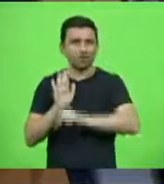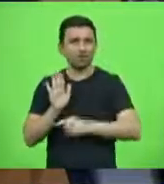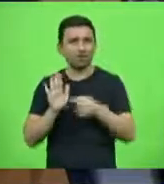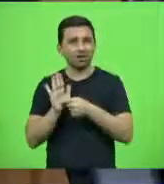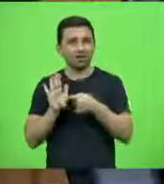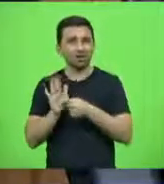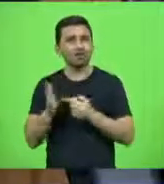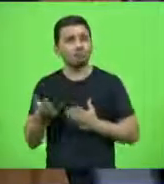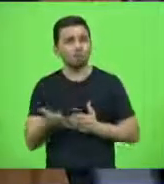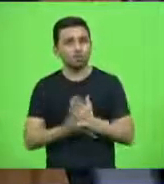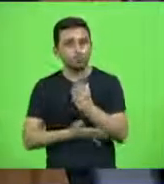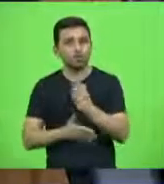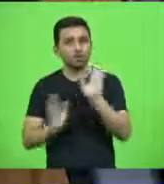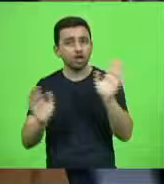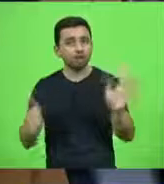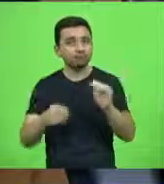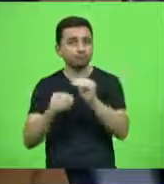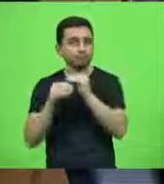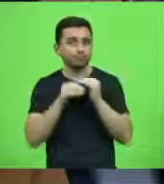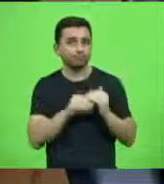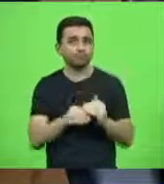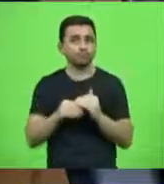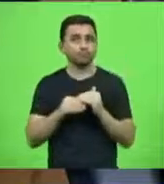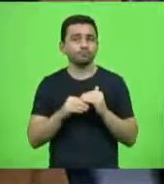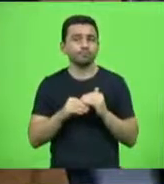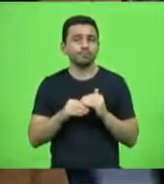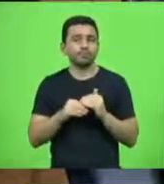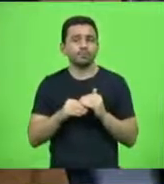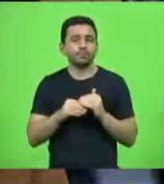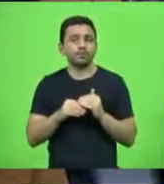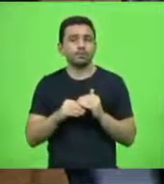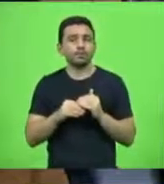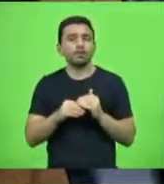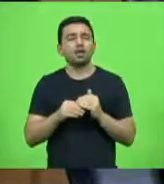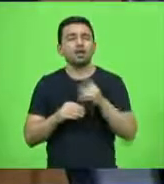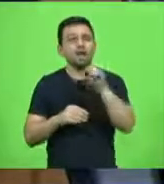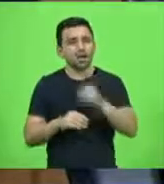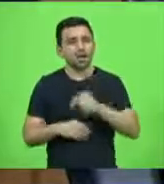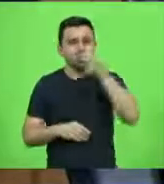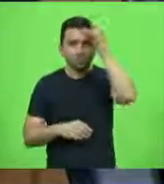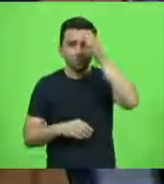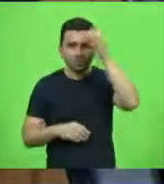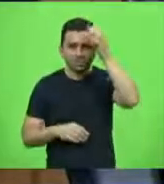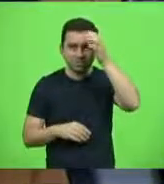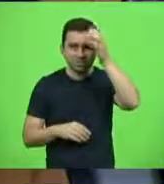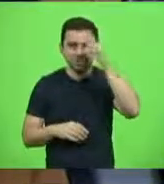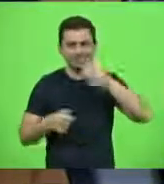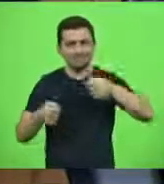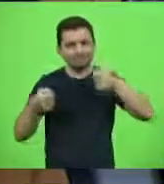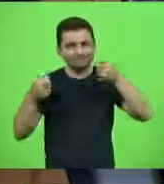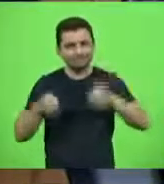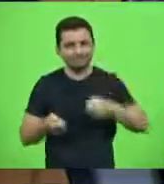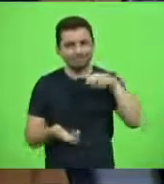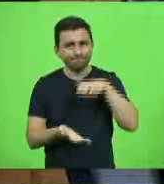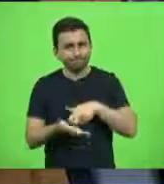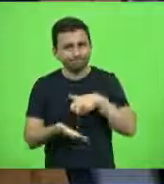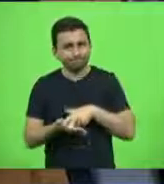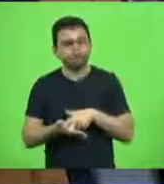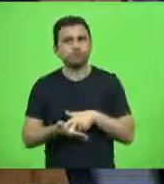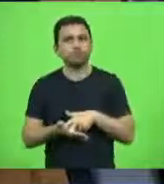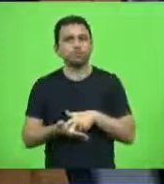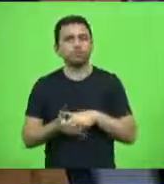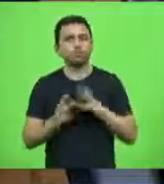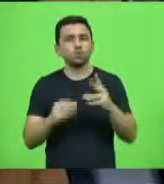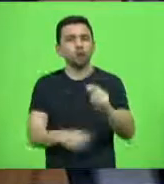aprovado por unanimidade aqui na casa, que traz conscientização como disciplina transversal para os